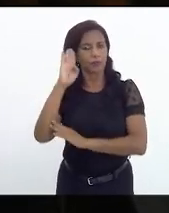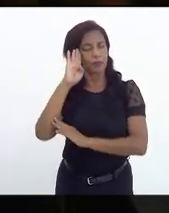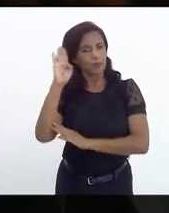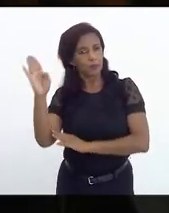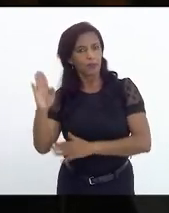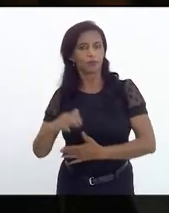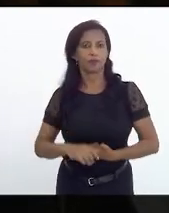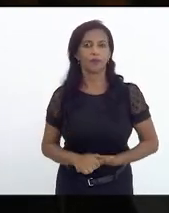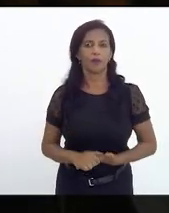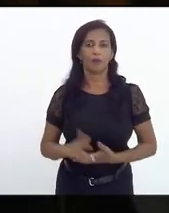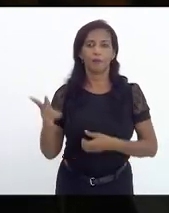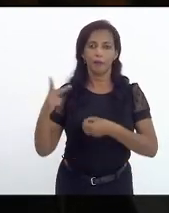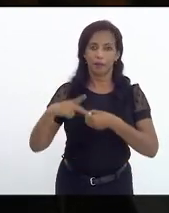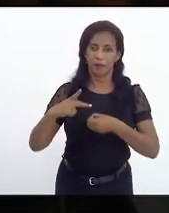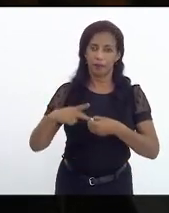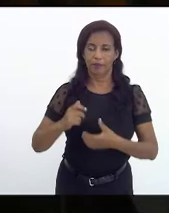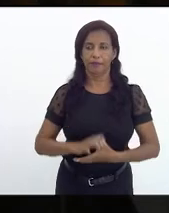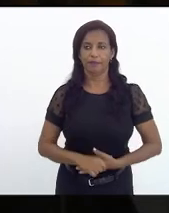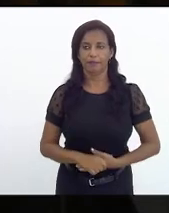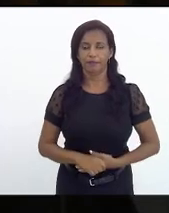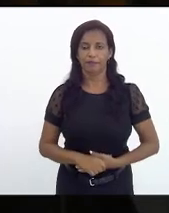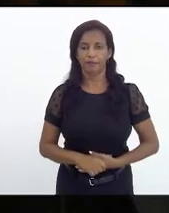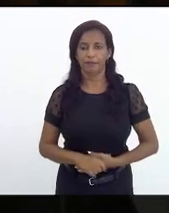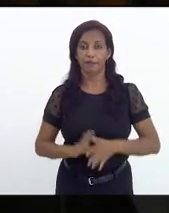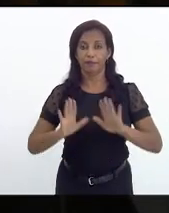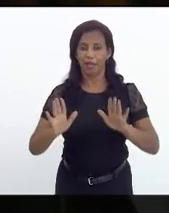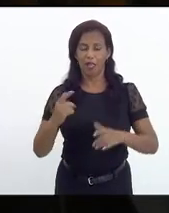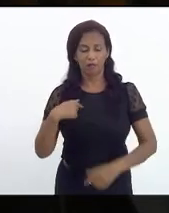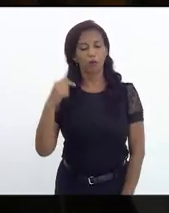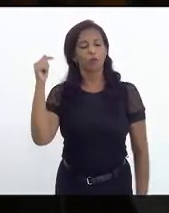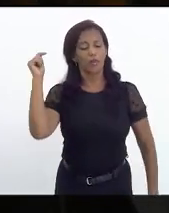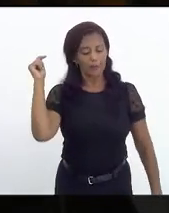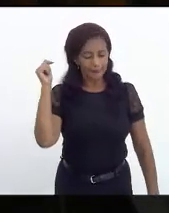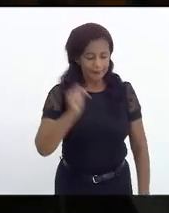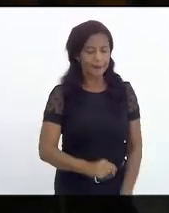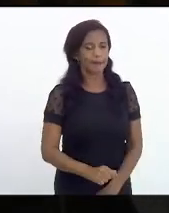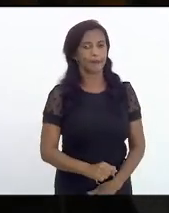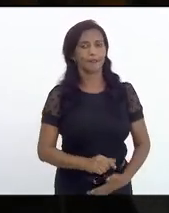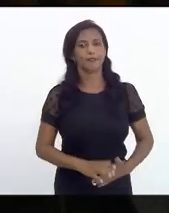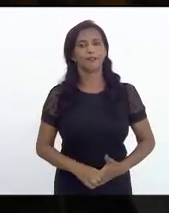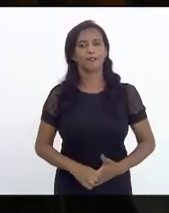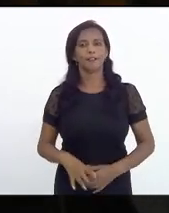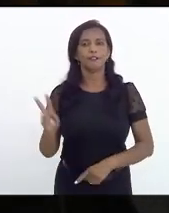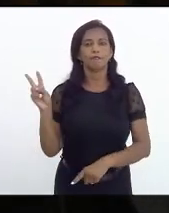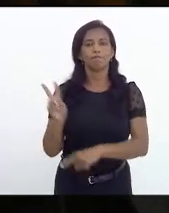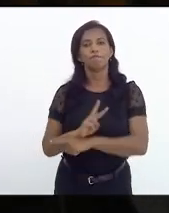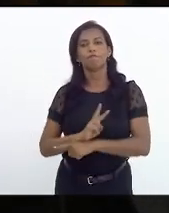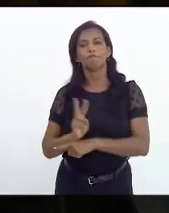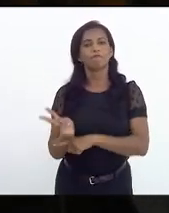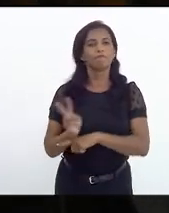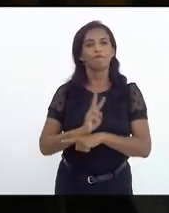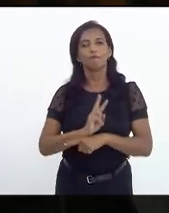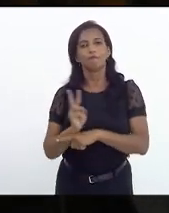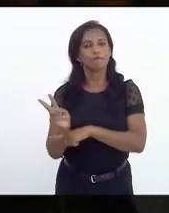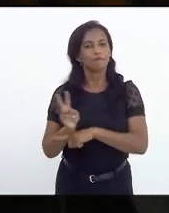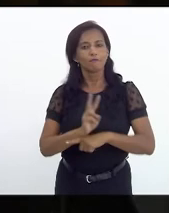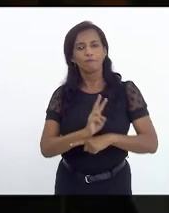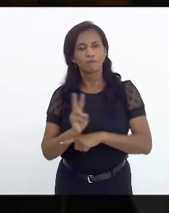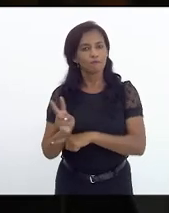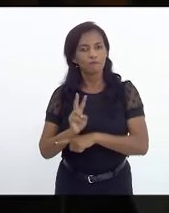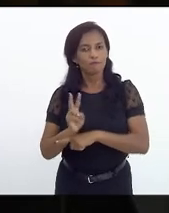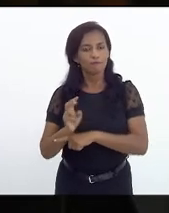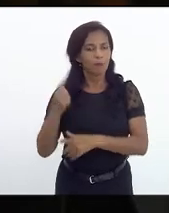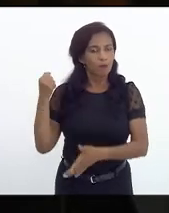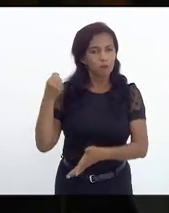a Petrobras. Mas estaremos aqui vigilantes para